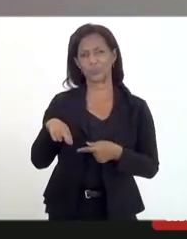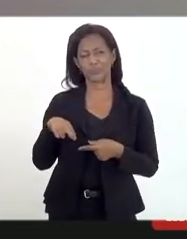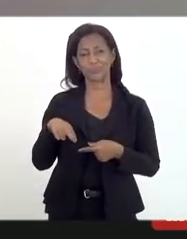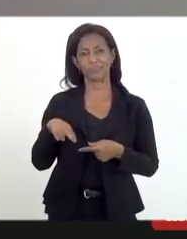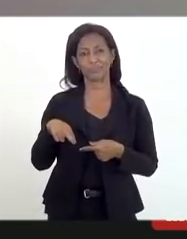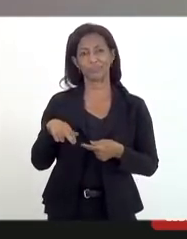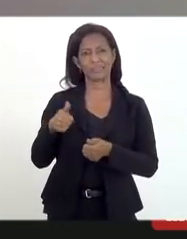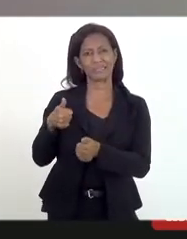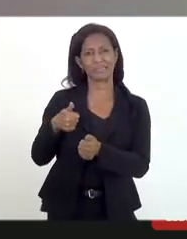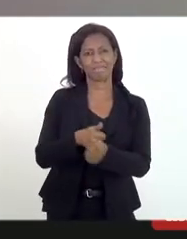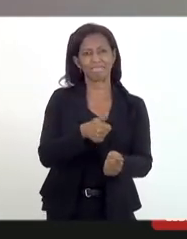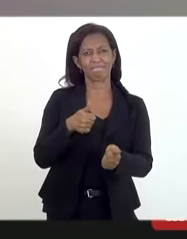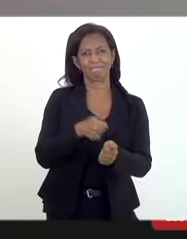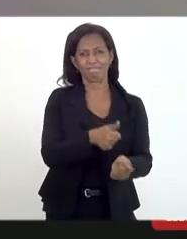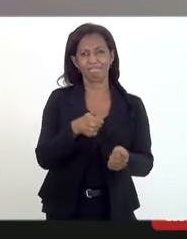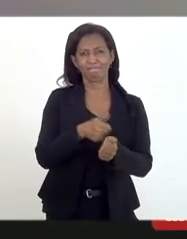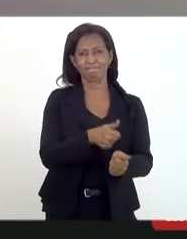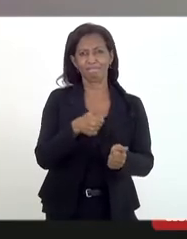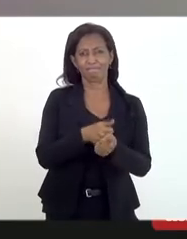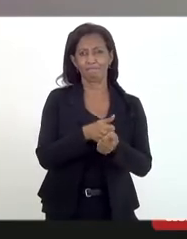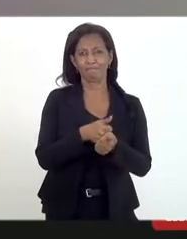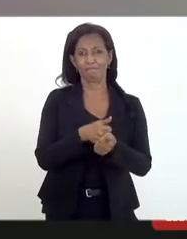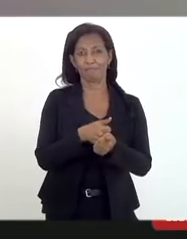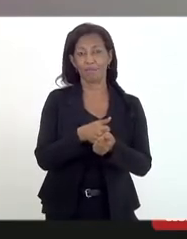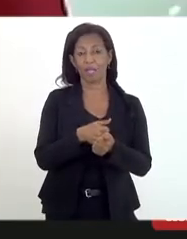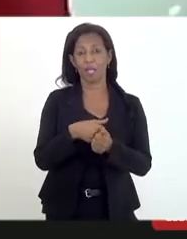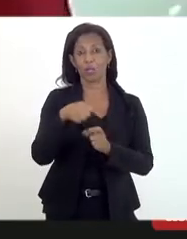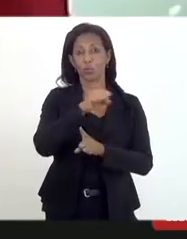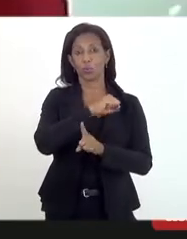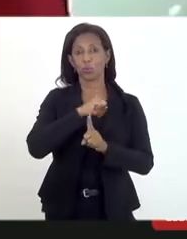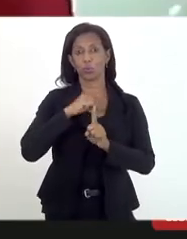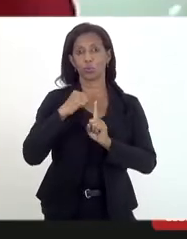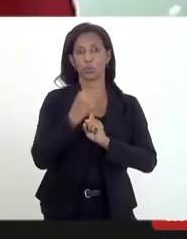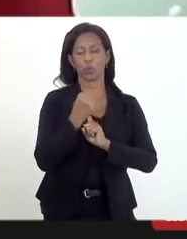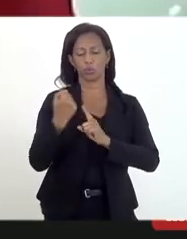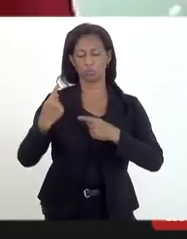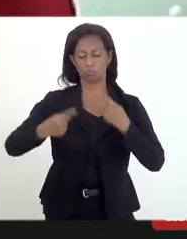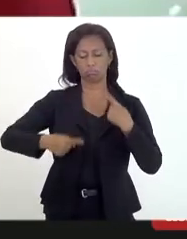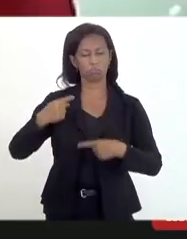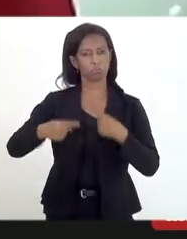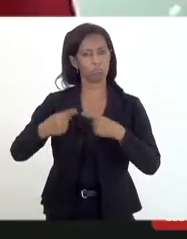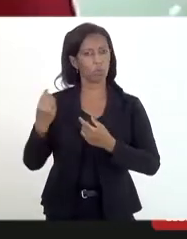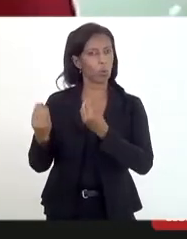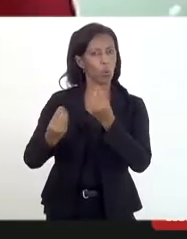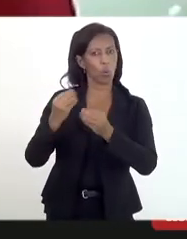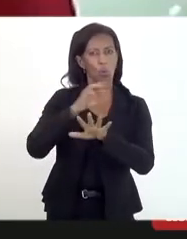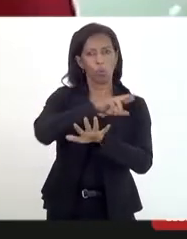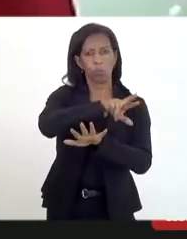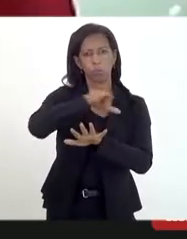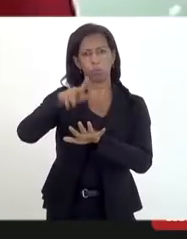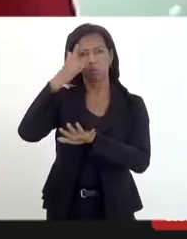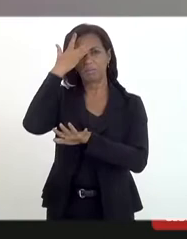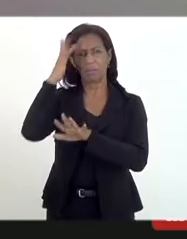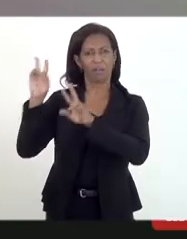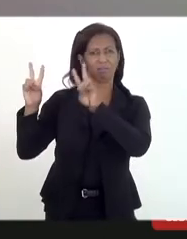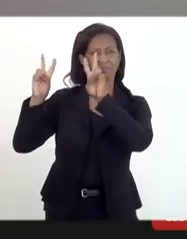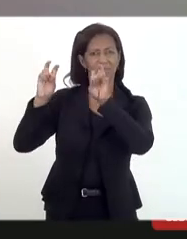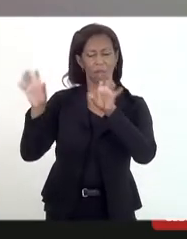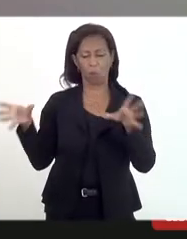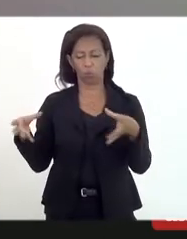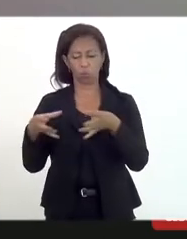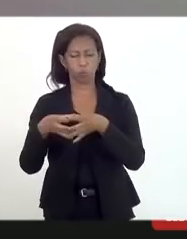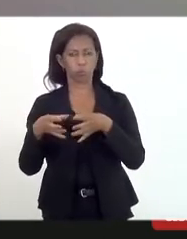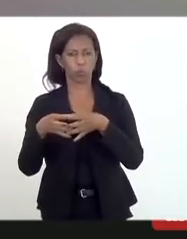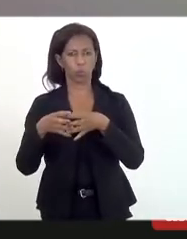e perseguição, uma perseguição sociopolítica, como alguns autores vêm tratando o tema, a comunidades